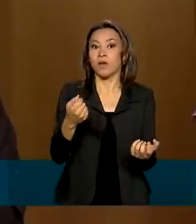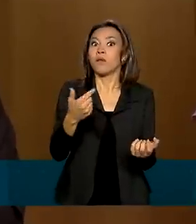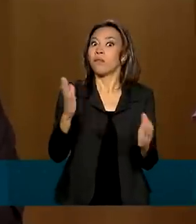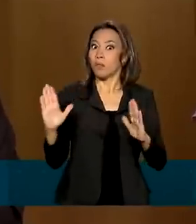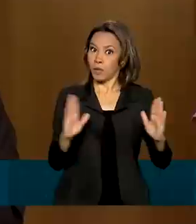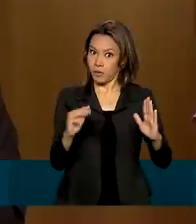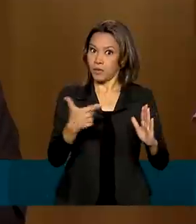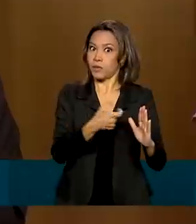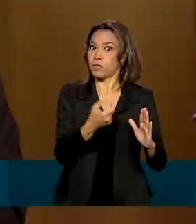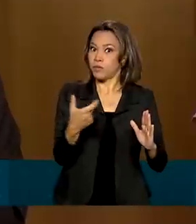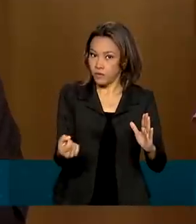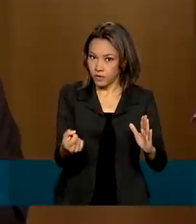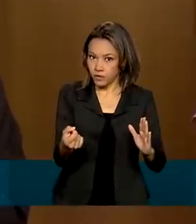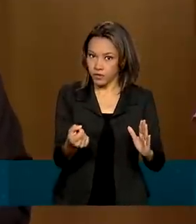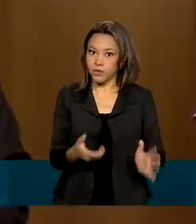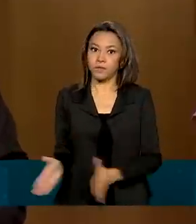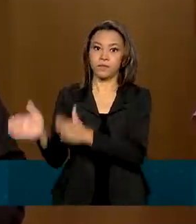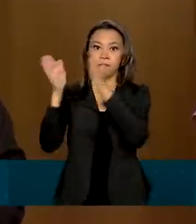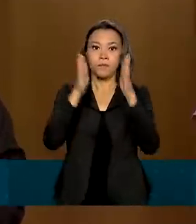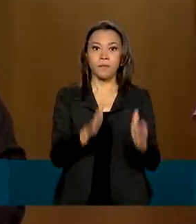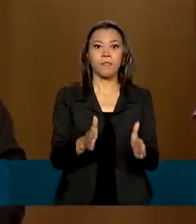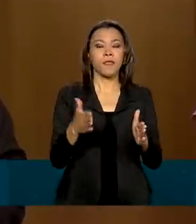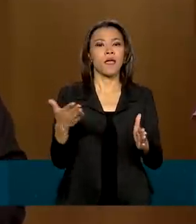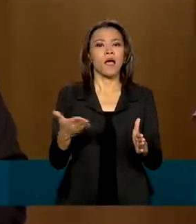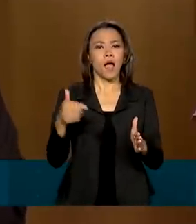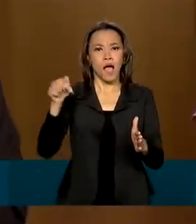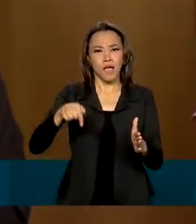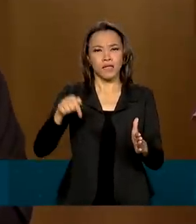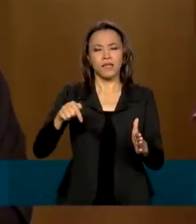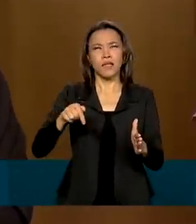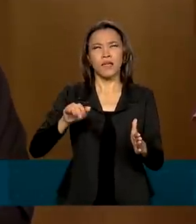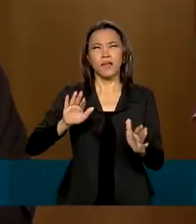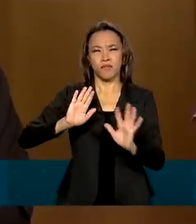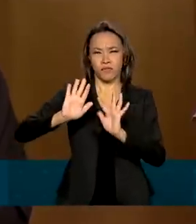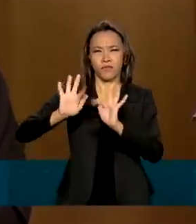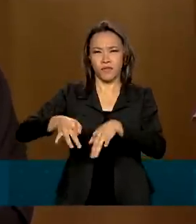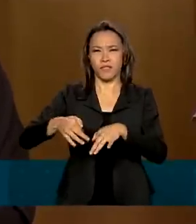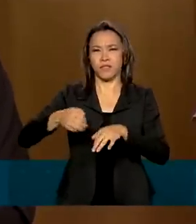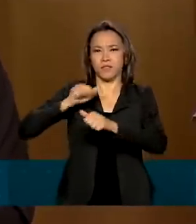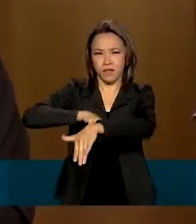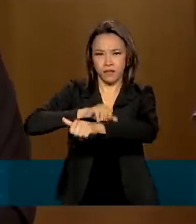2020. Agora, no ano de 2020, até final de setembro,